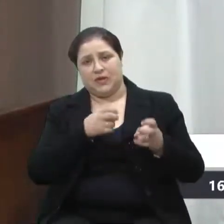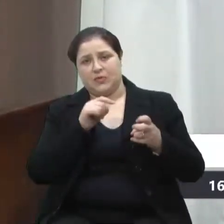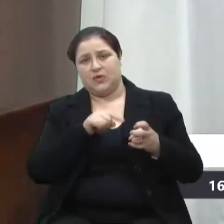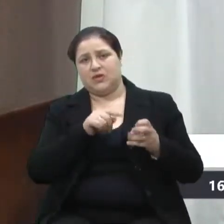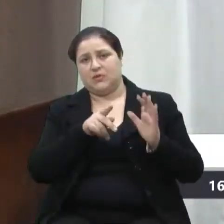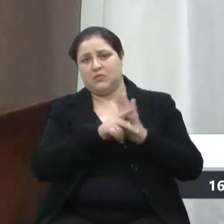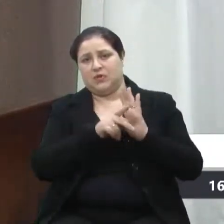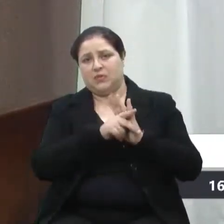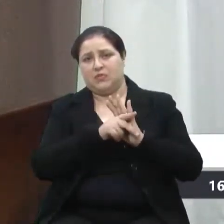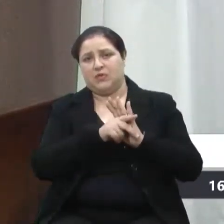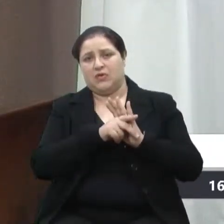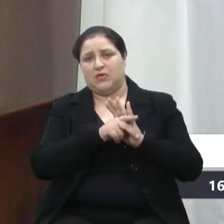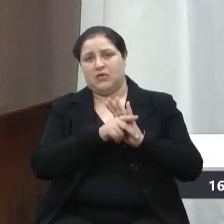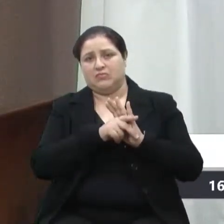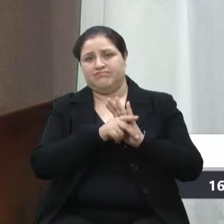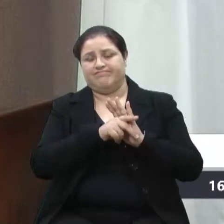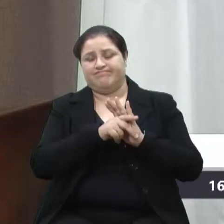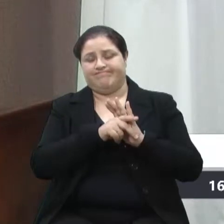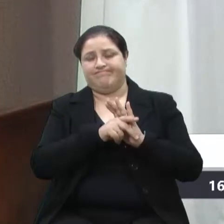está bem utilizado.